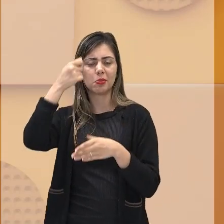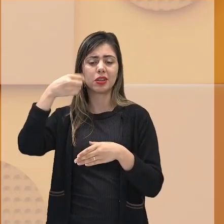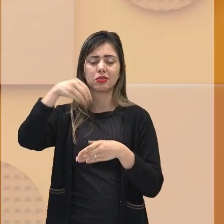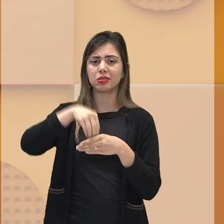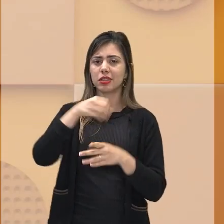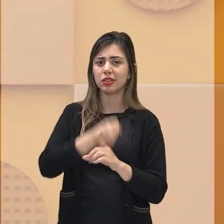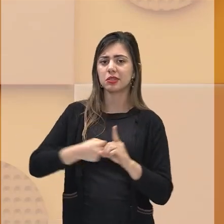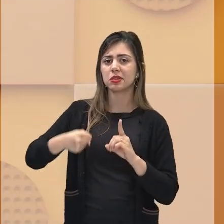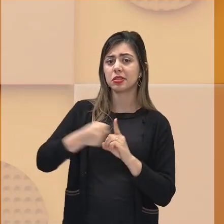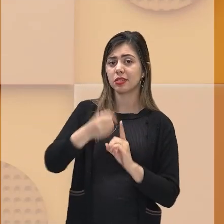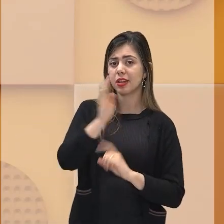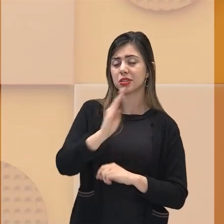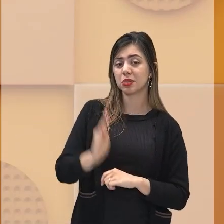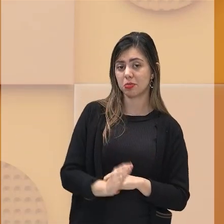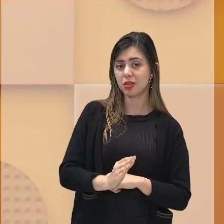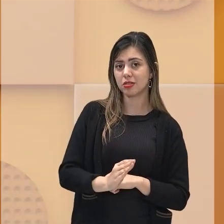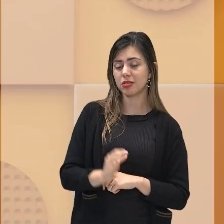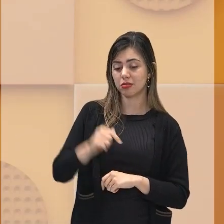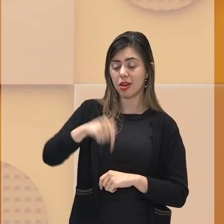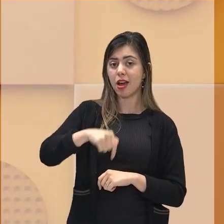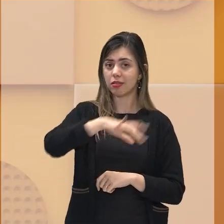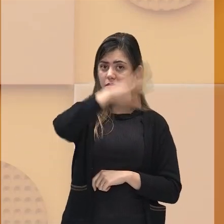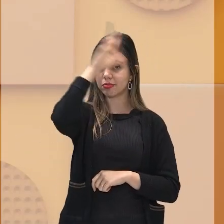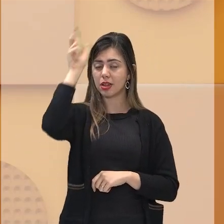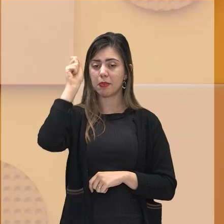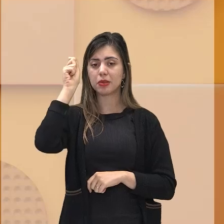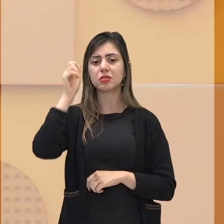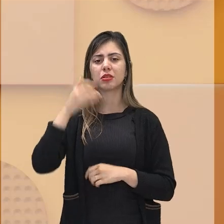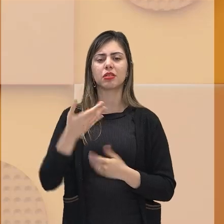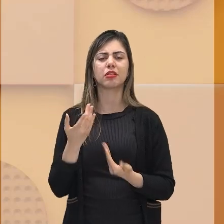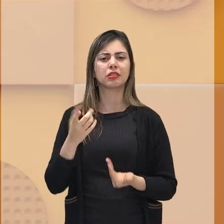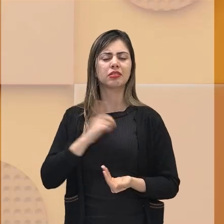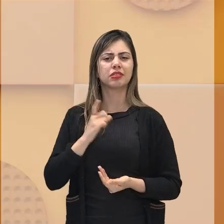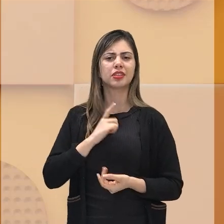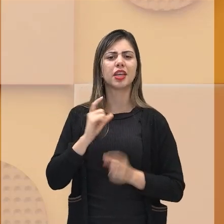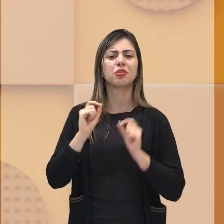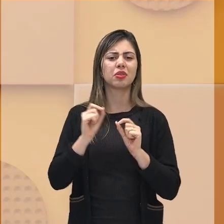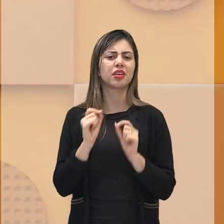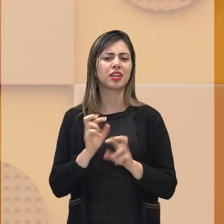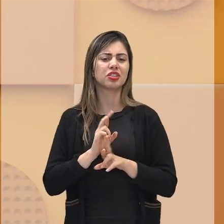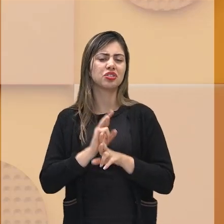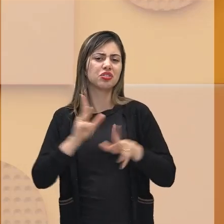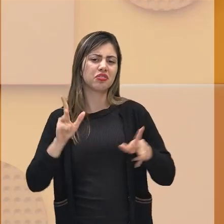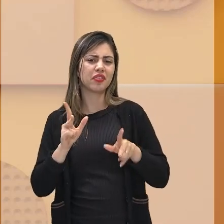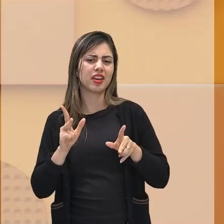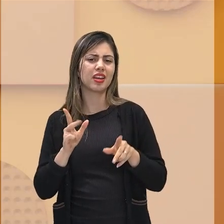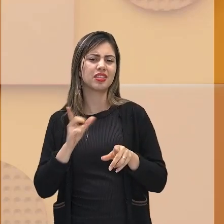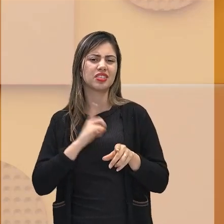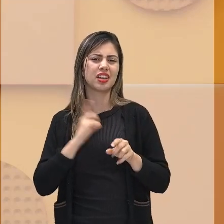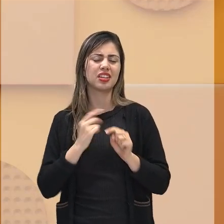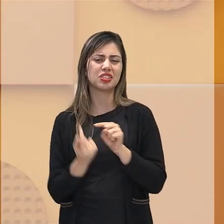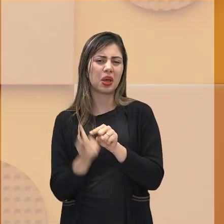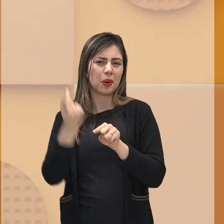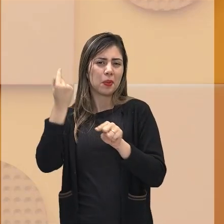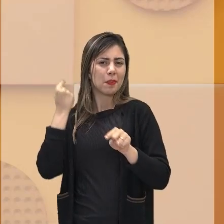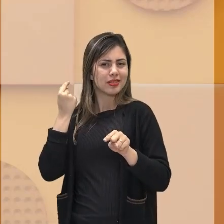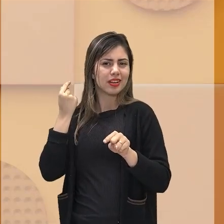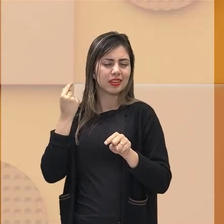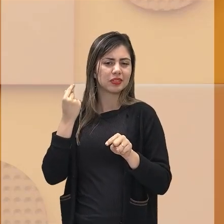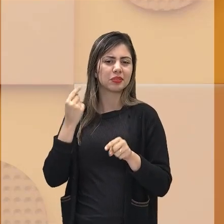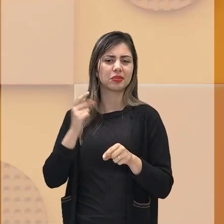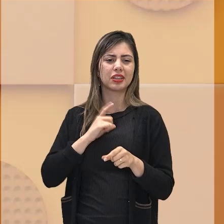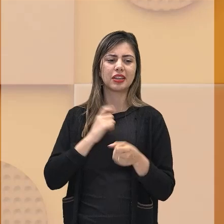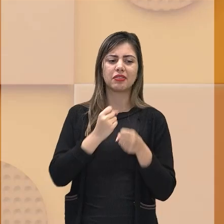brasileira, aqui na sociedade amazonense, são muito diferentes dos desafios que eles tinham no momento pós-abolição? Então,